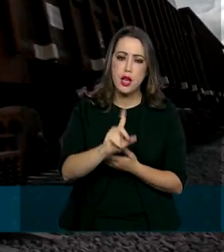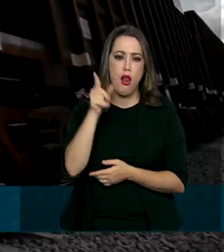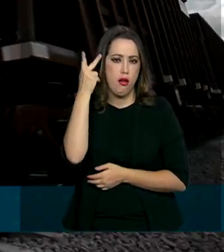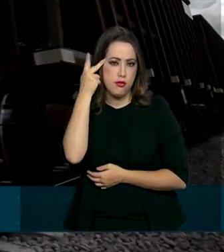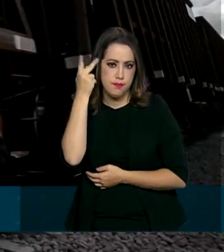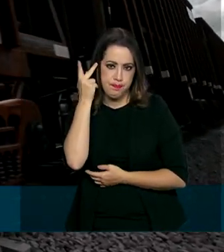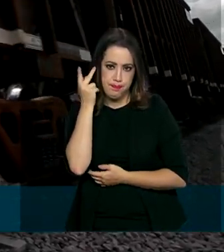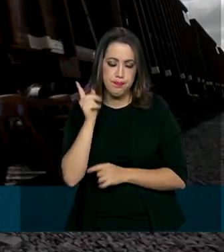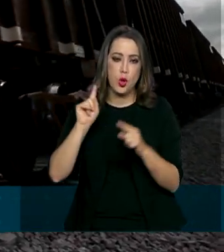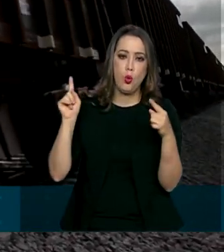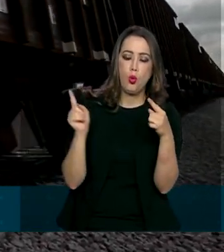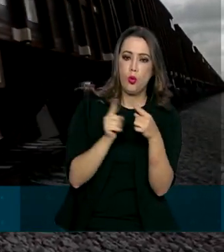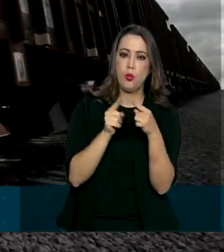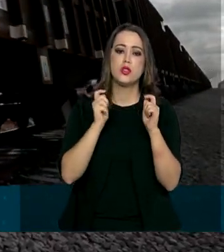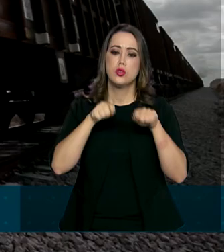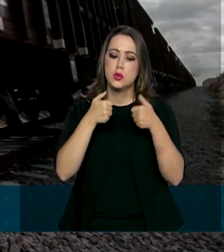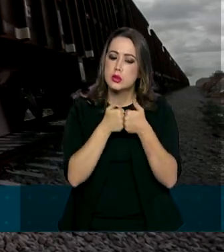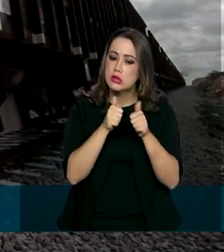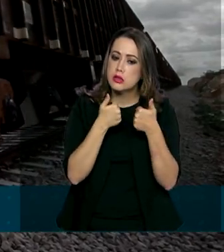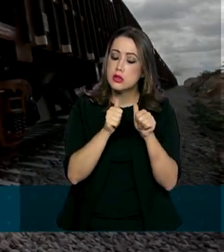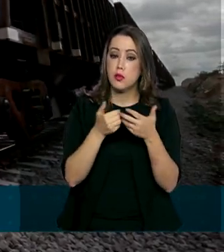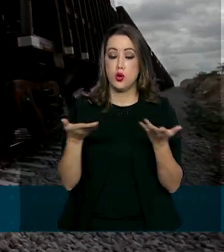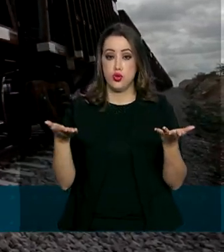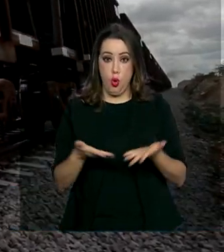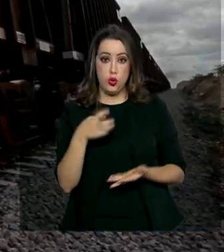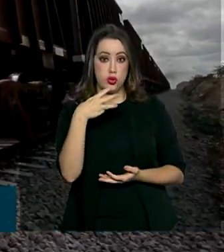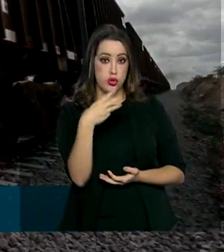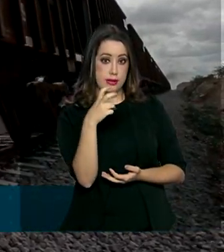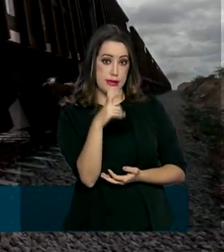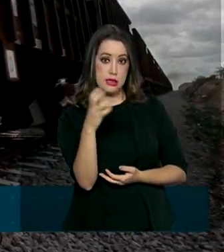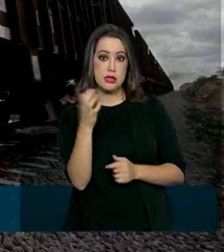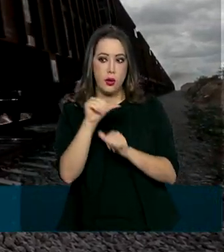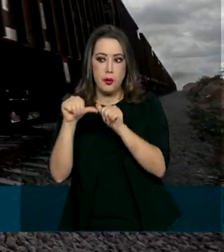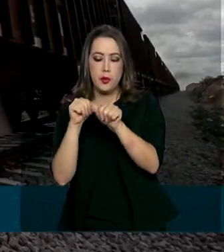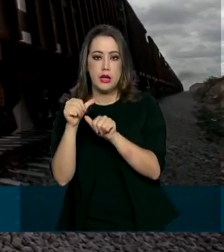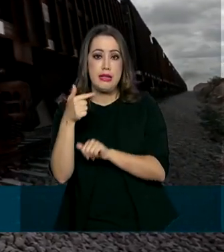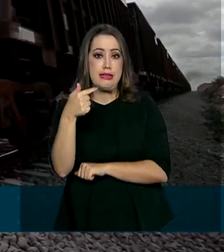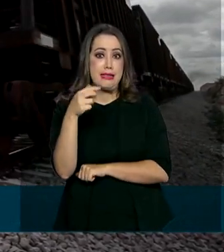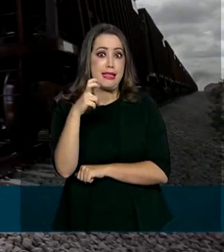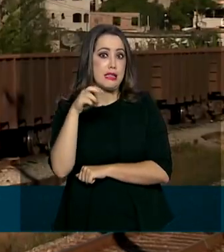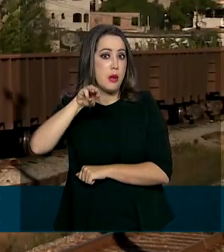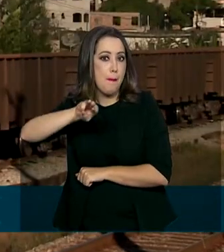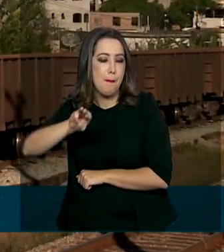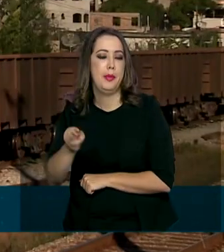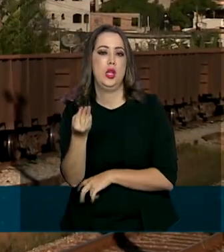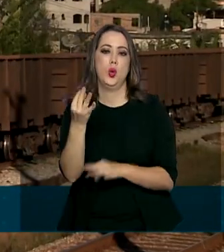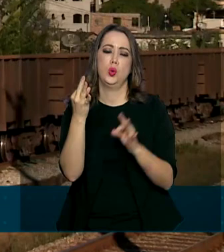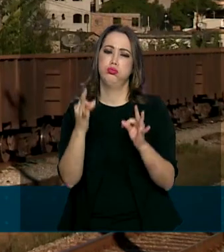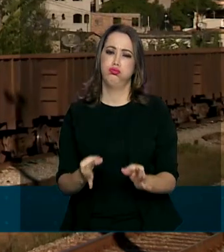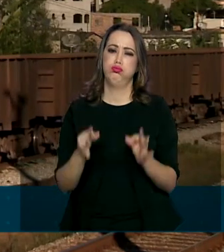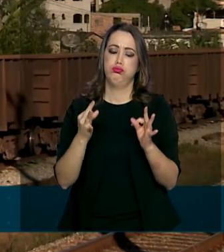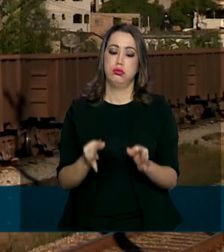é ampliar a capacidade de transporte de 35 para 75 milhões de toneladas. 40